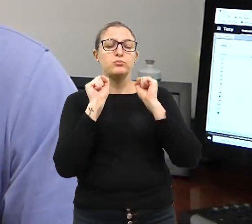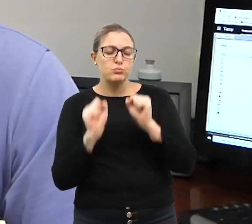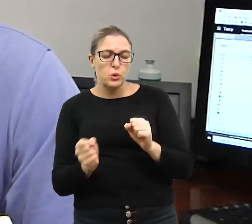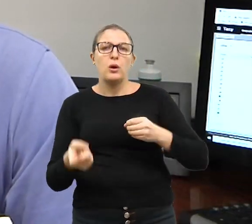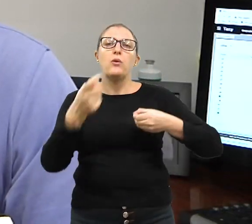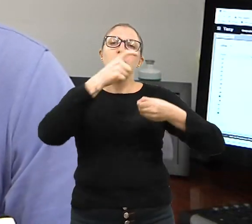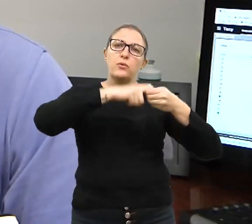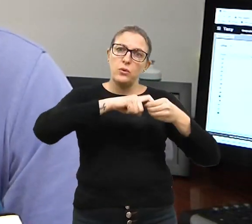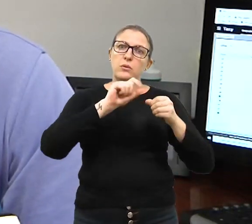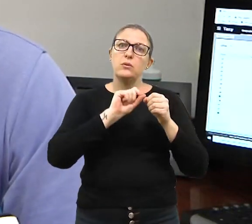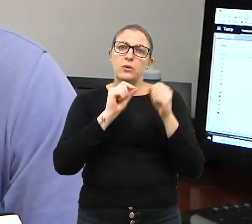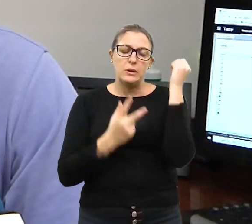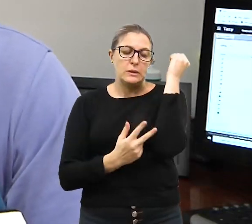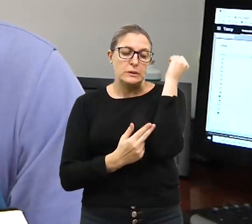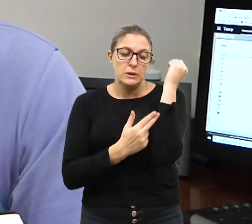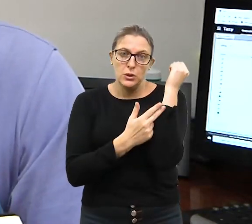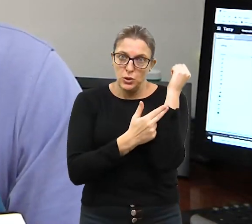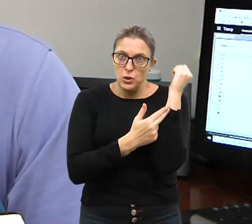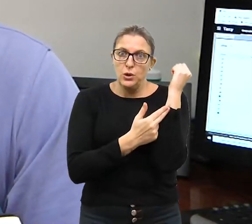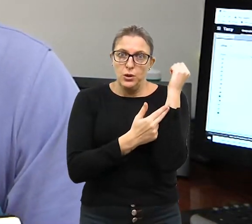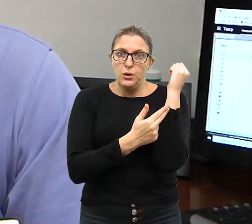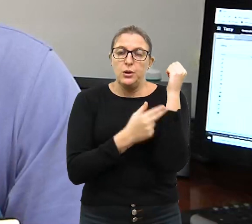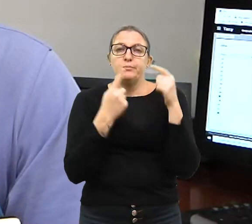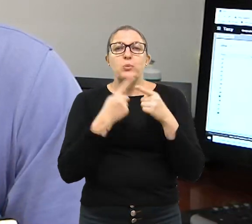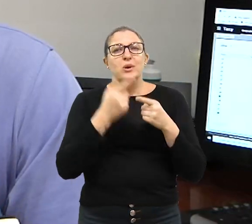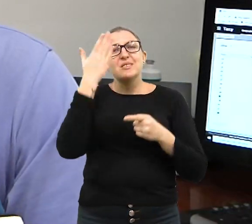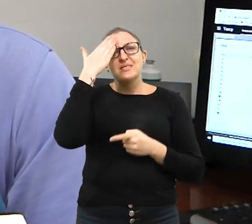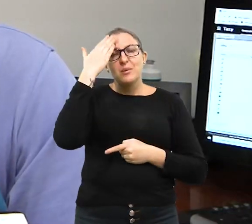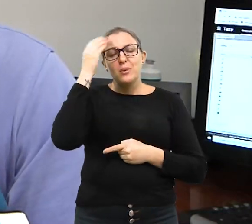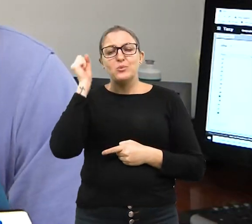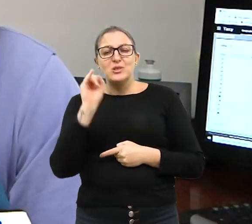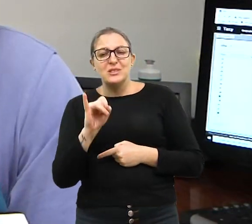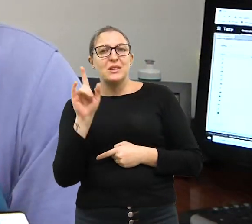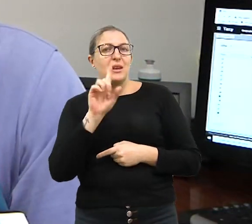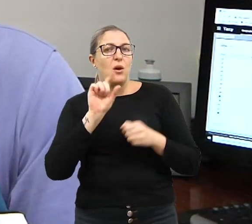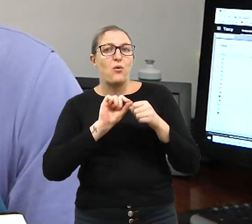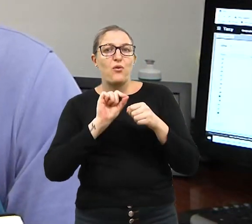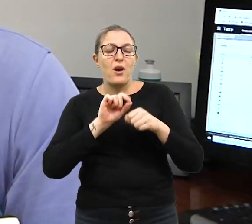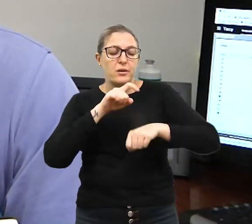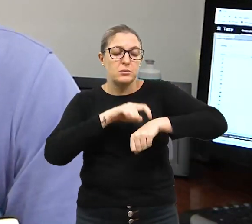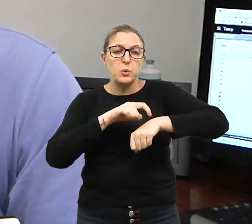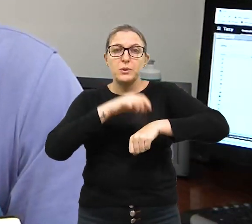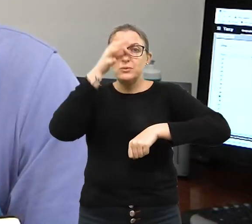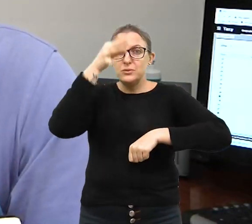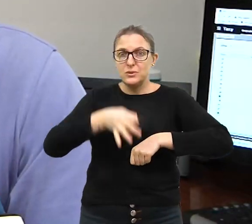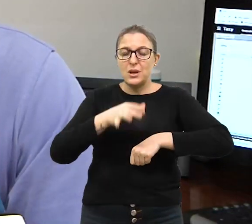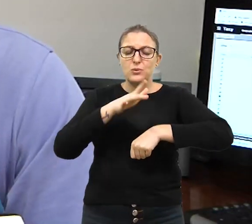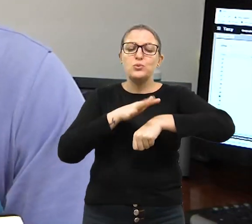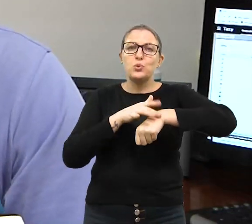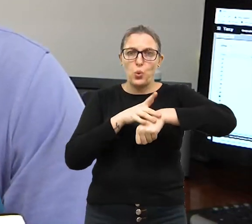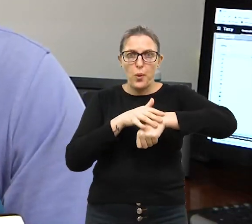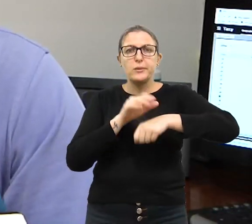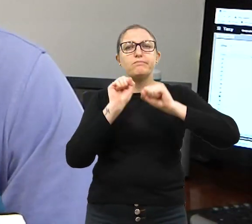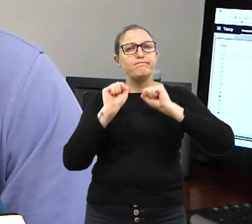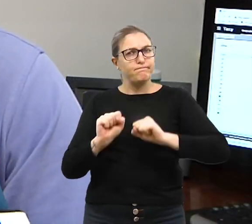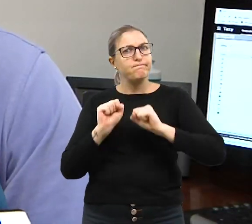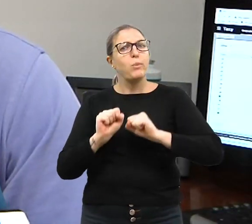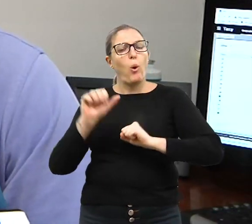essas cirurgias eletivas. que a gente sabe também que, não fazendo num momento adequado, essa doença pode se agravar. A gente sabe o que isso